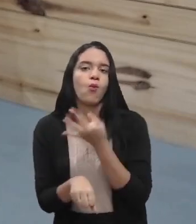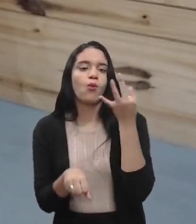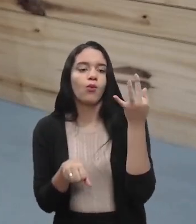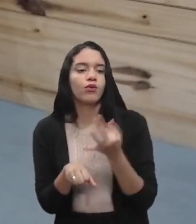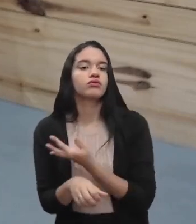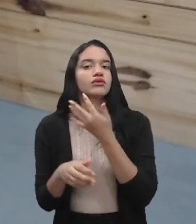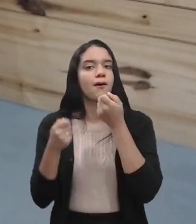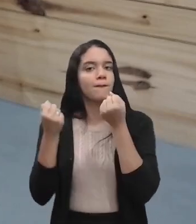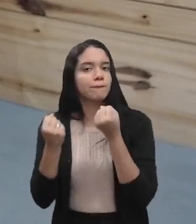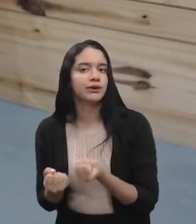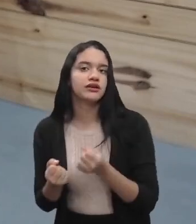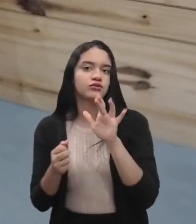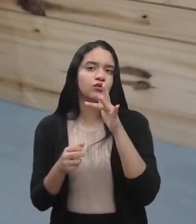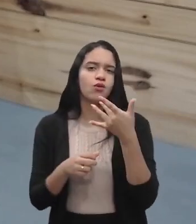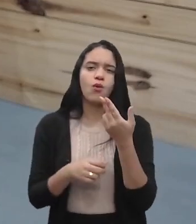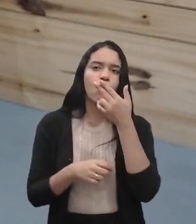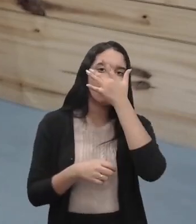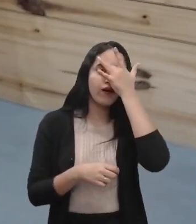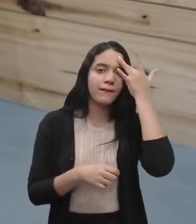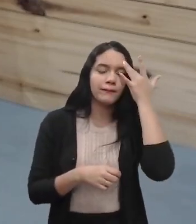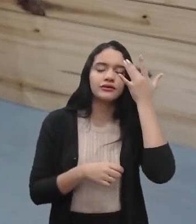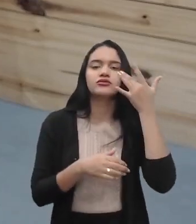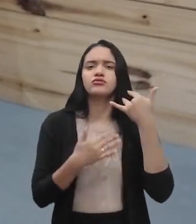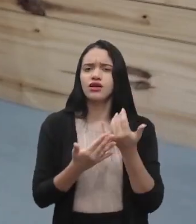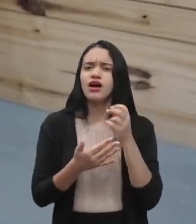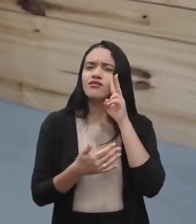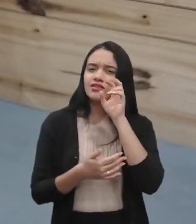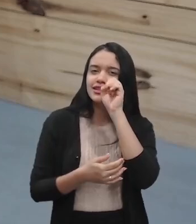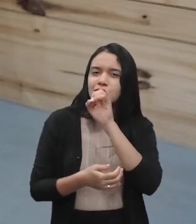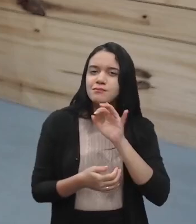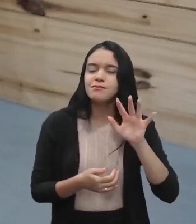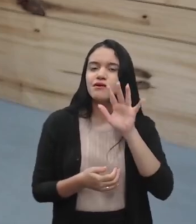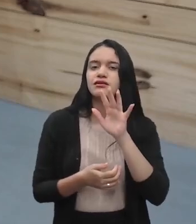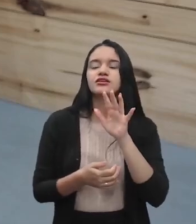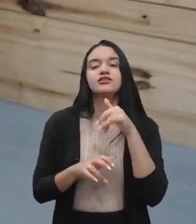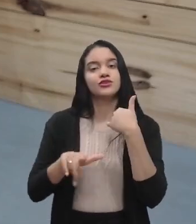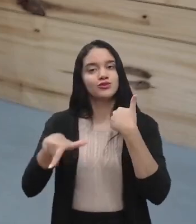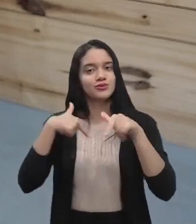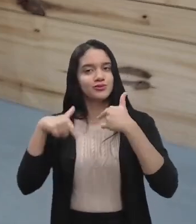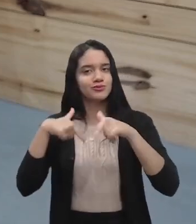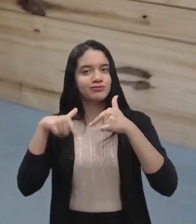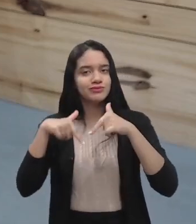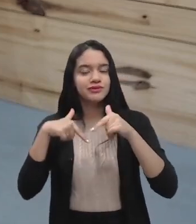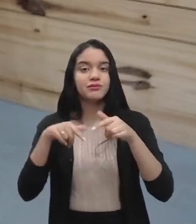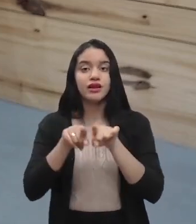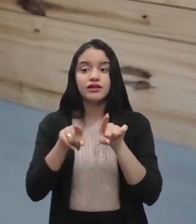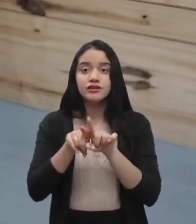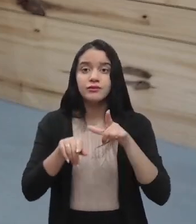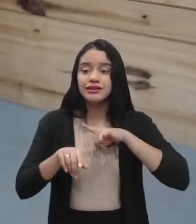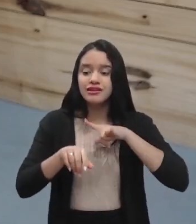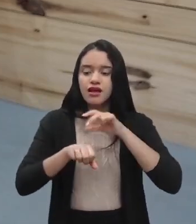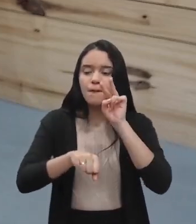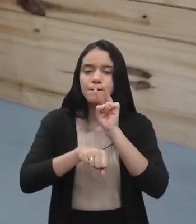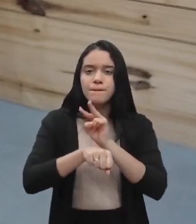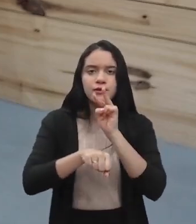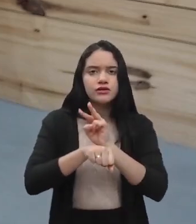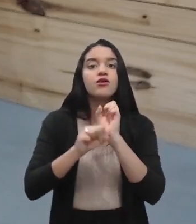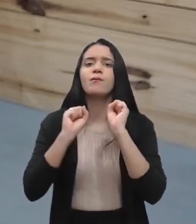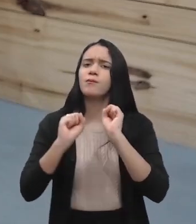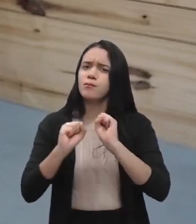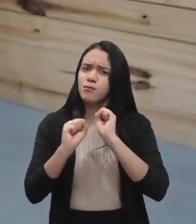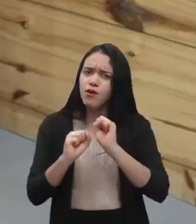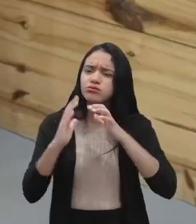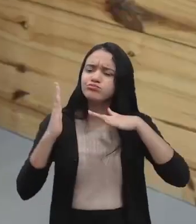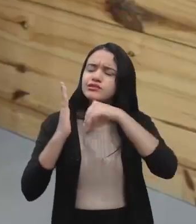ali, ele vê pela imagem que acaba ele sendo danificado e o trabalhador, mesmo com a proteção, ele pode ser acidentado.